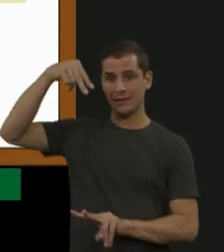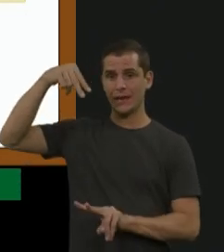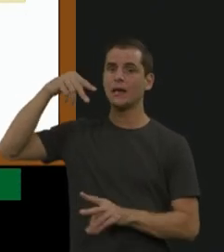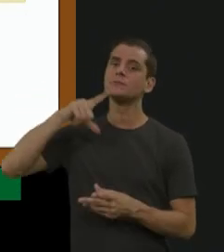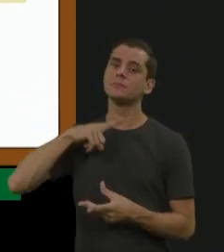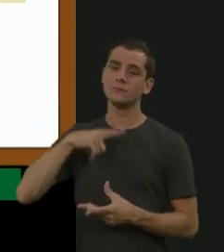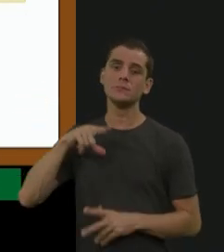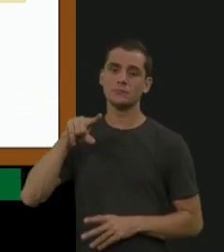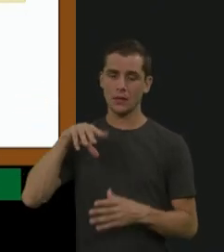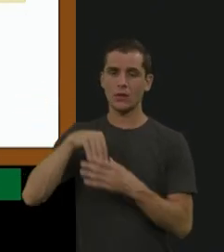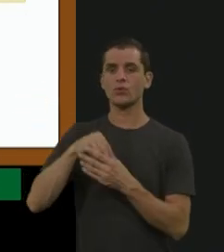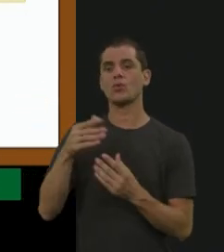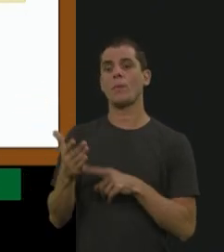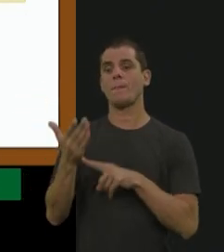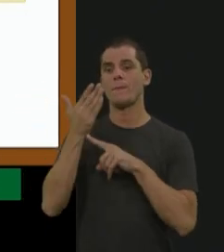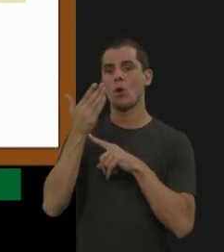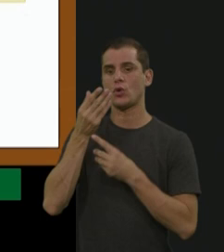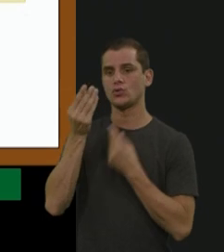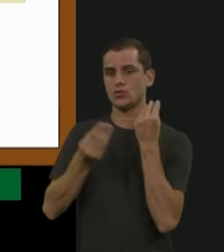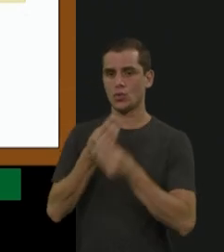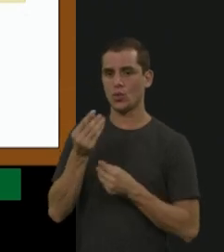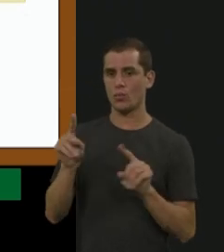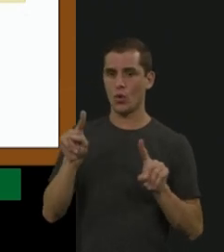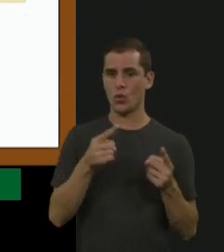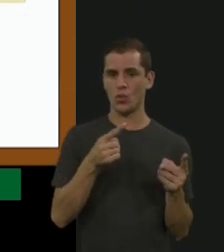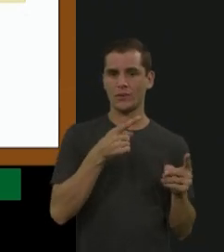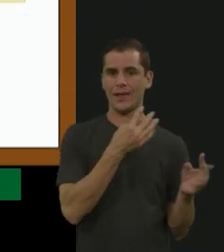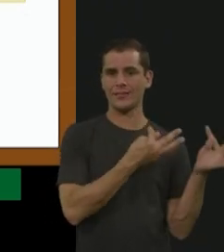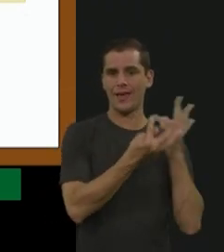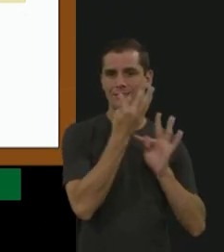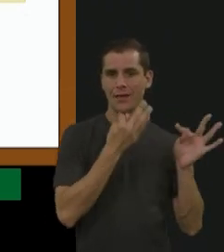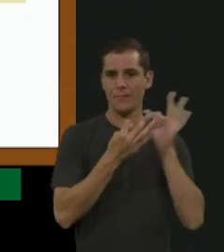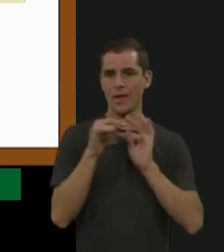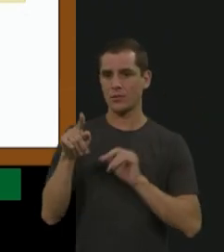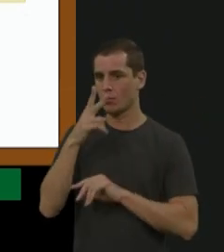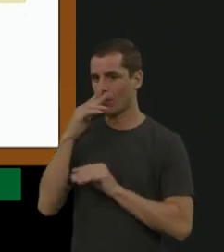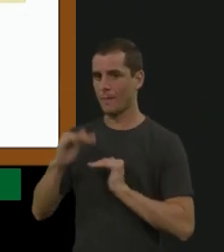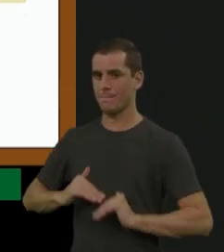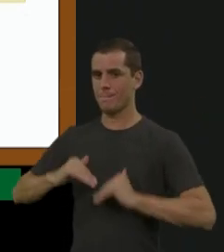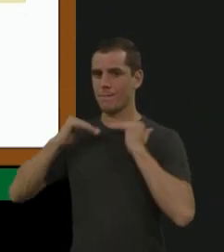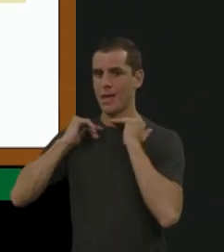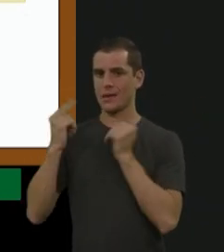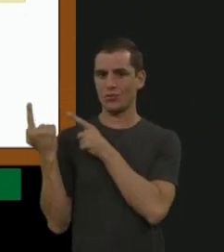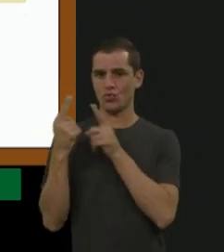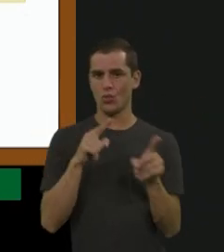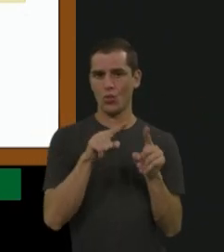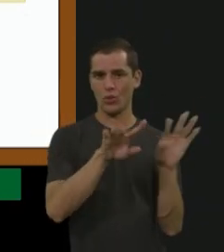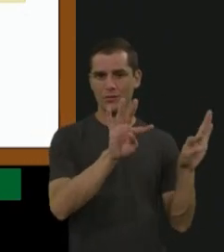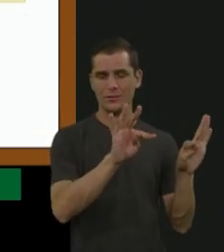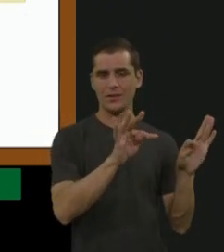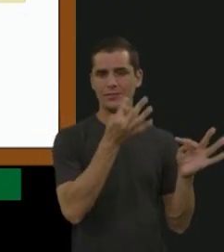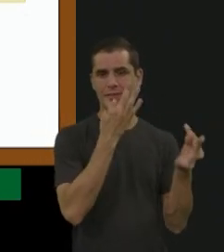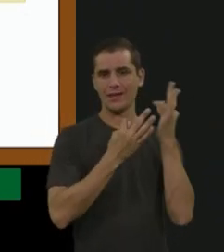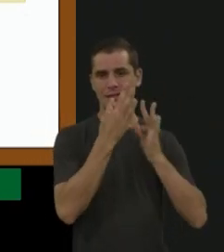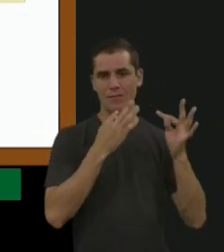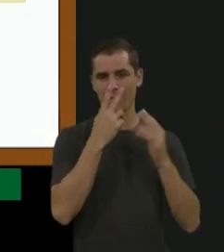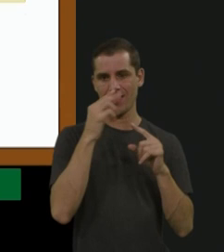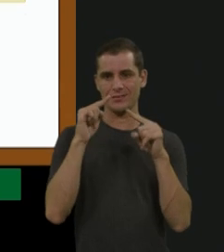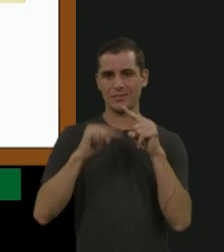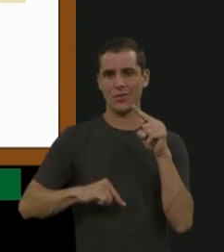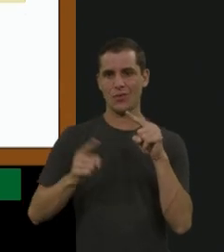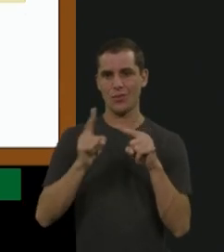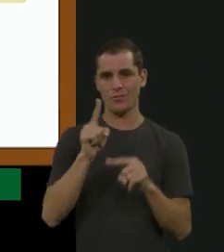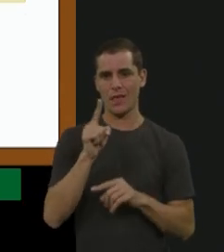apresentar inibidor contra o próprio tratamento. E é bem mais comum na hemofilia A. 30% dos pacientes graves pode